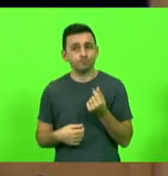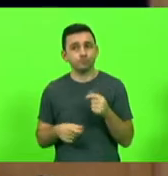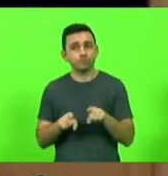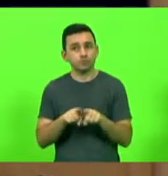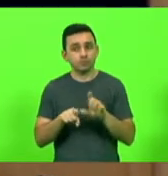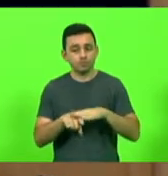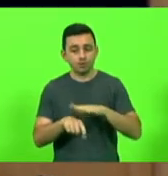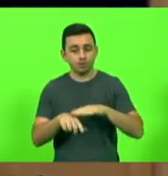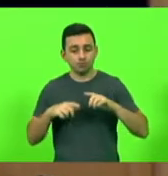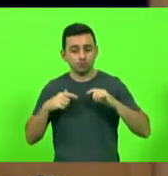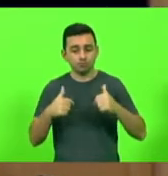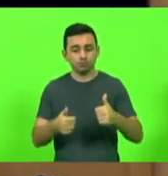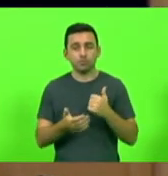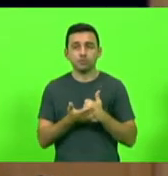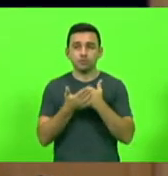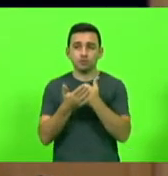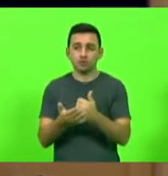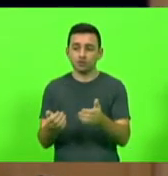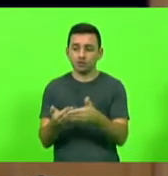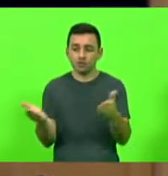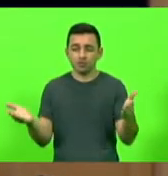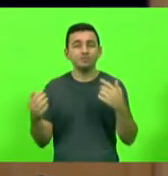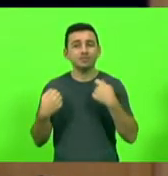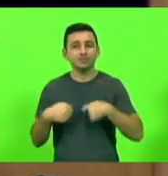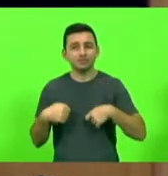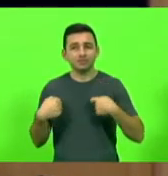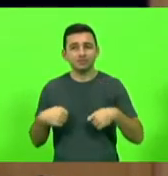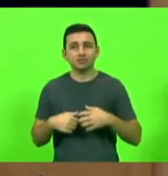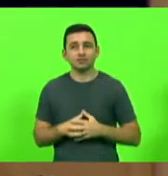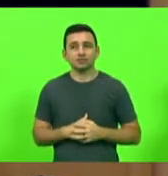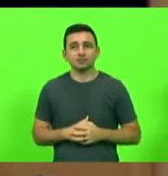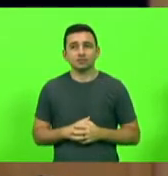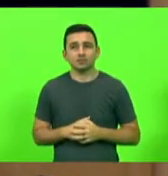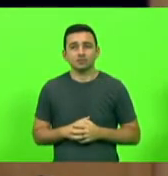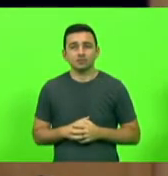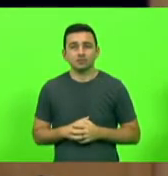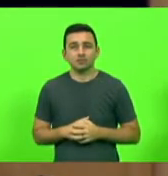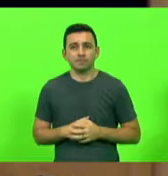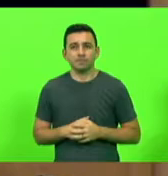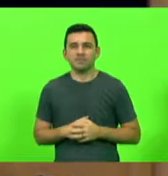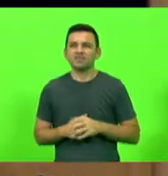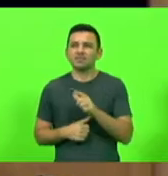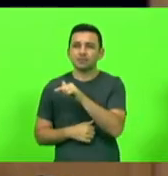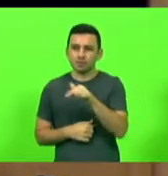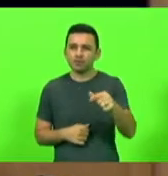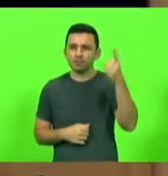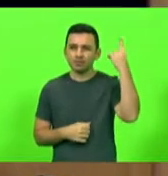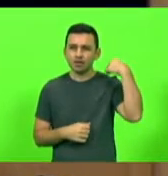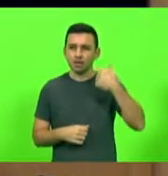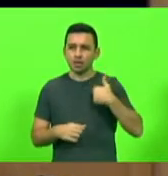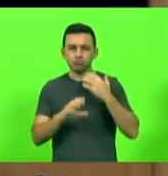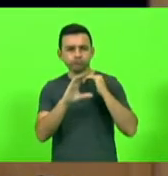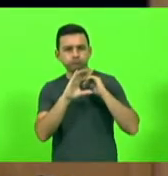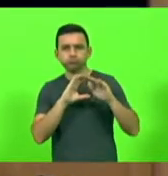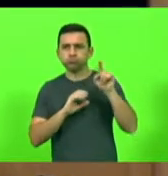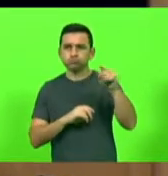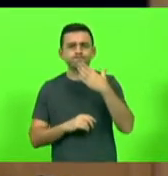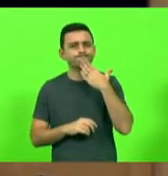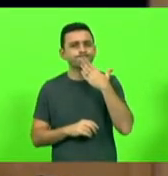fato, contemplar quem precisa. Na semana que passou, encaminhei um pedido ao Estado